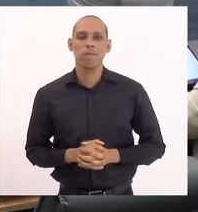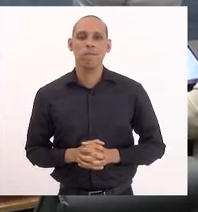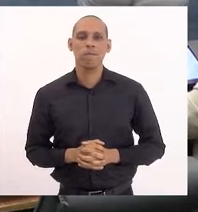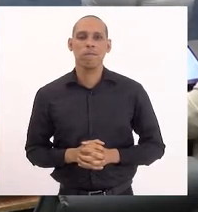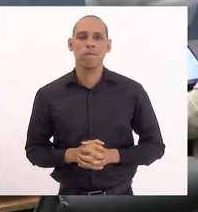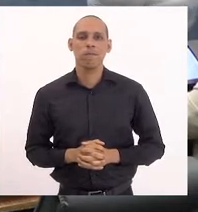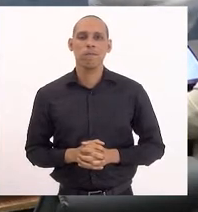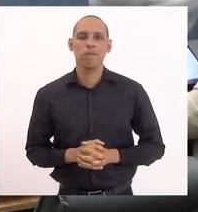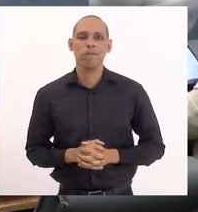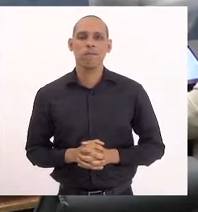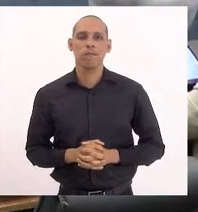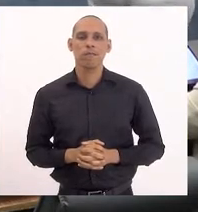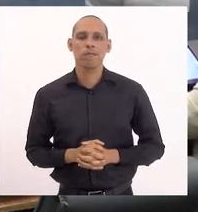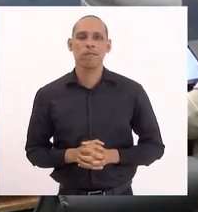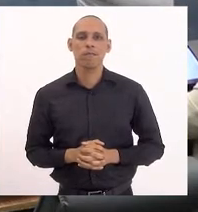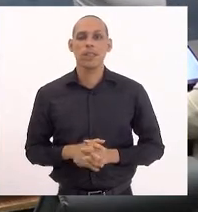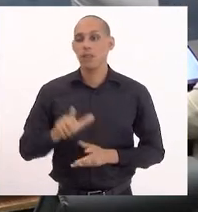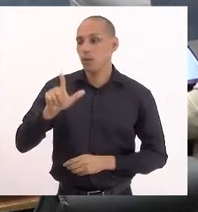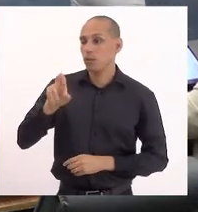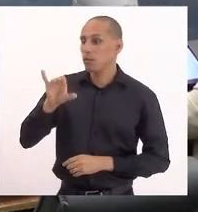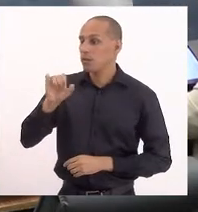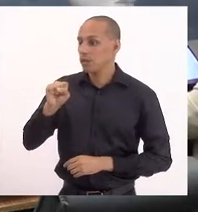Vem aqui. Luiz.